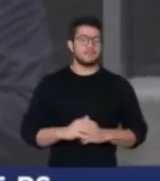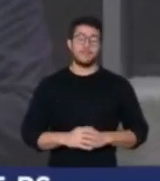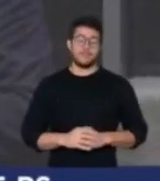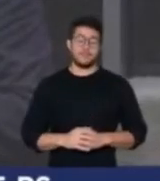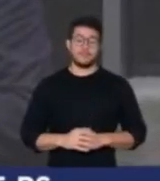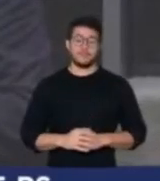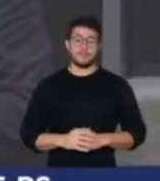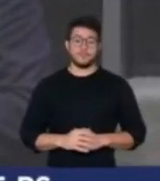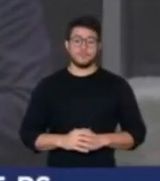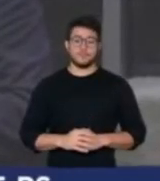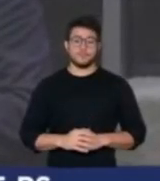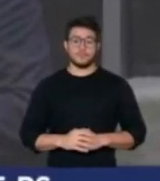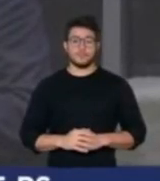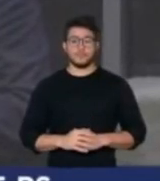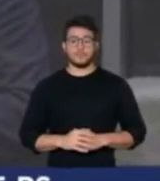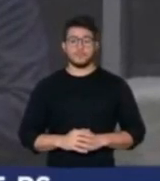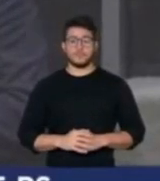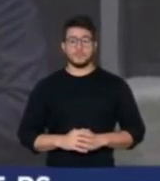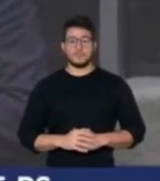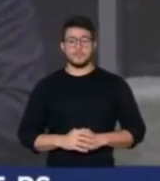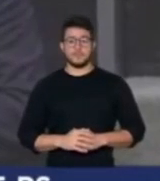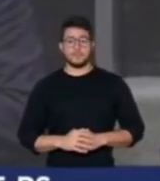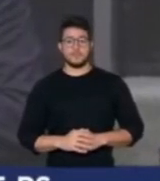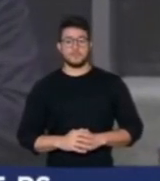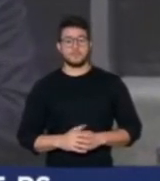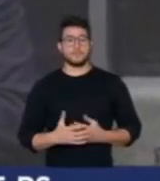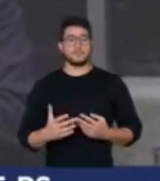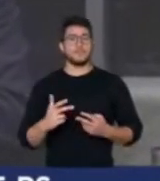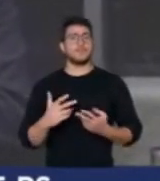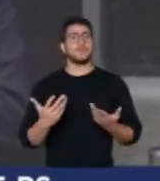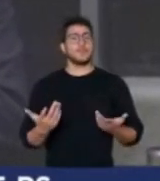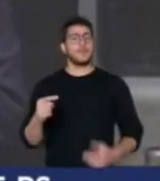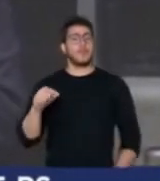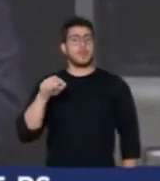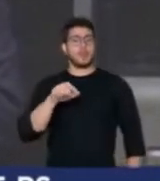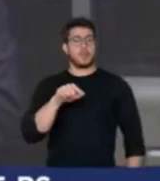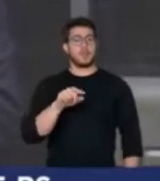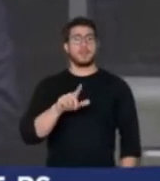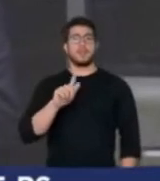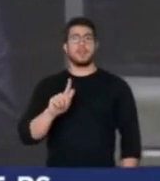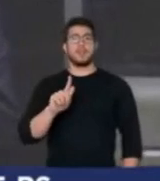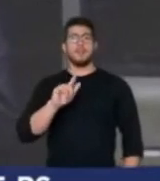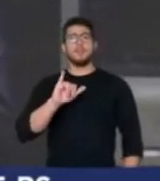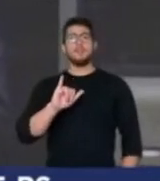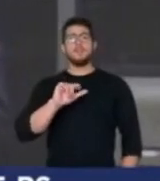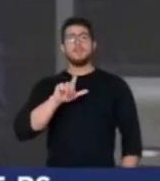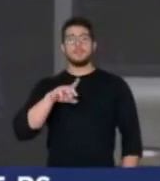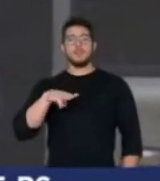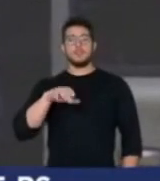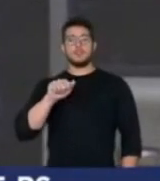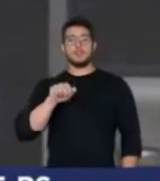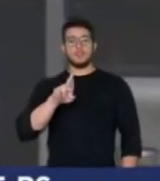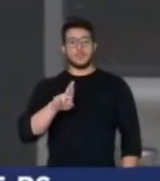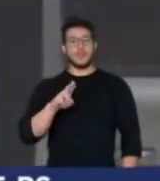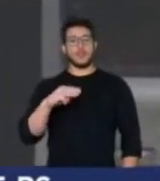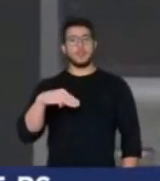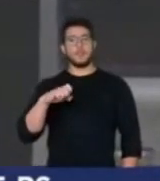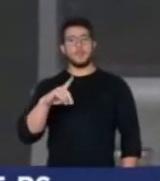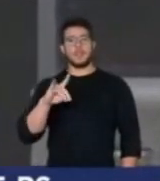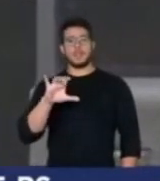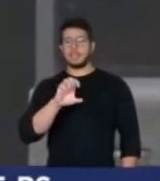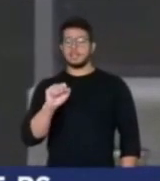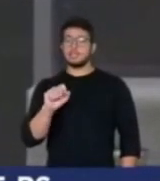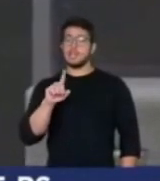ficou conhecida no Brasil não só por ser um juiz autoritário e suspeito de crimes na condução da Lava